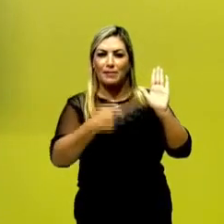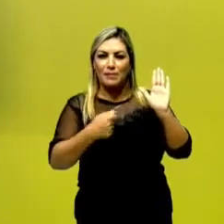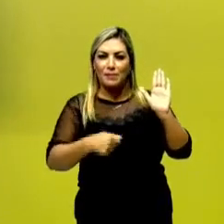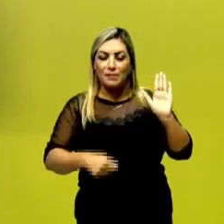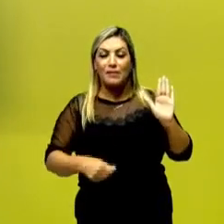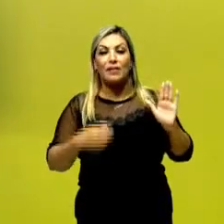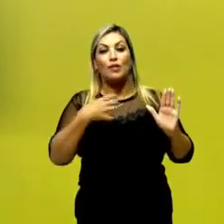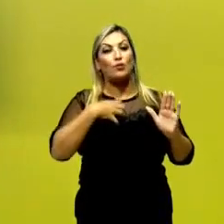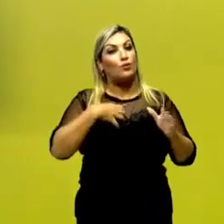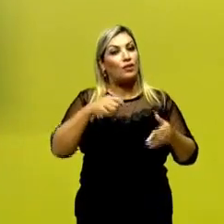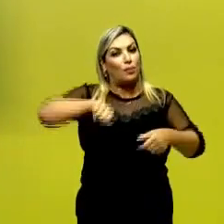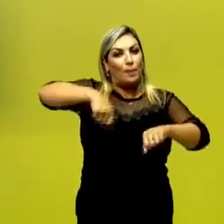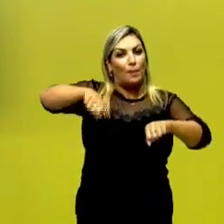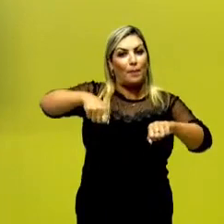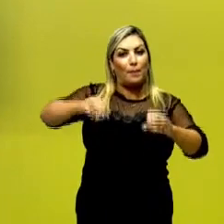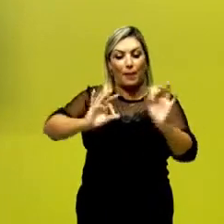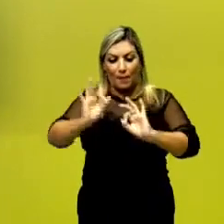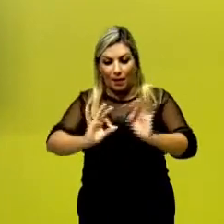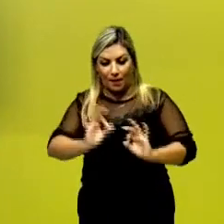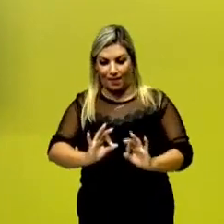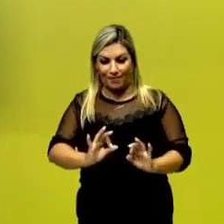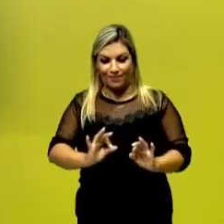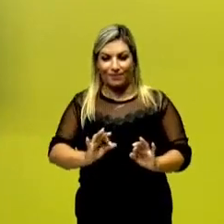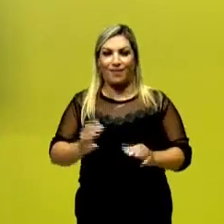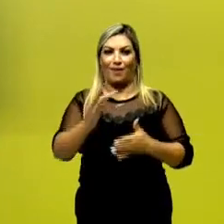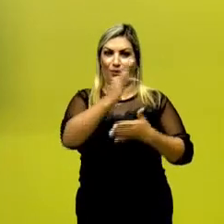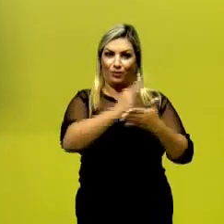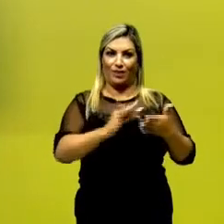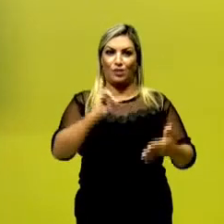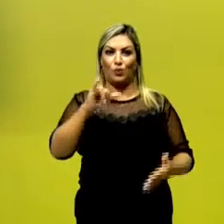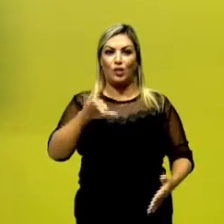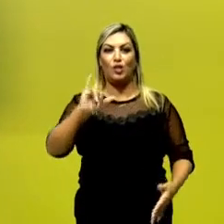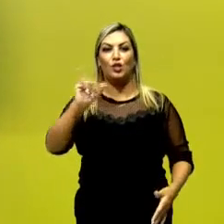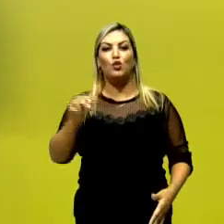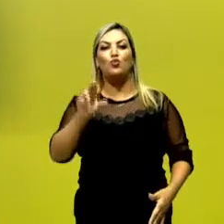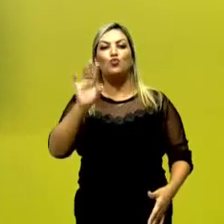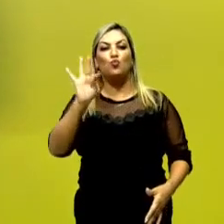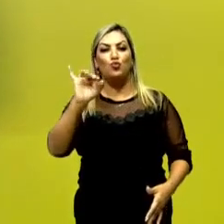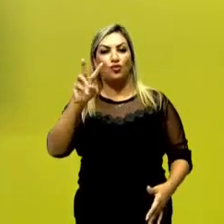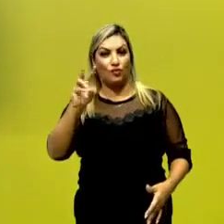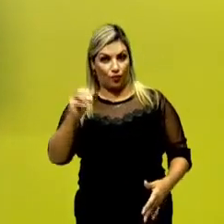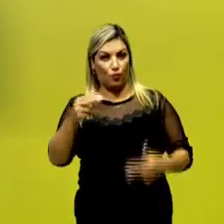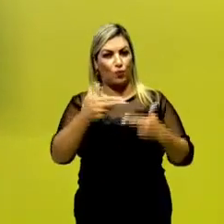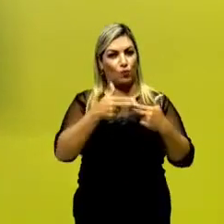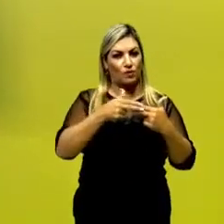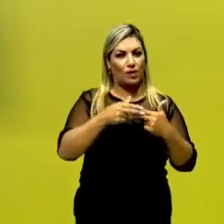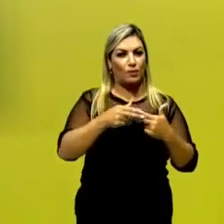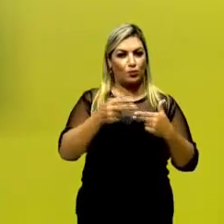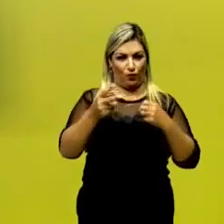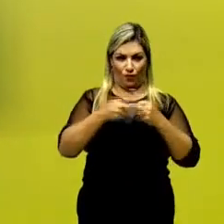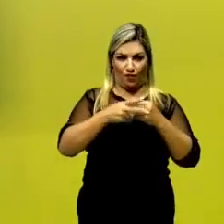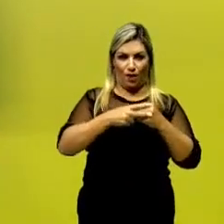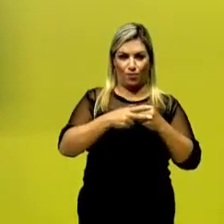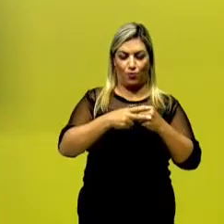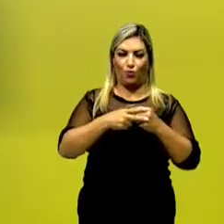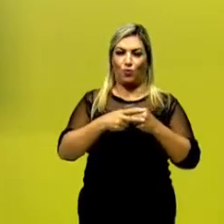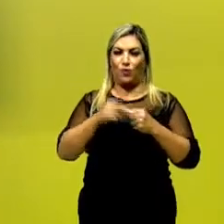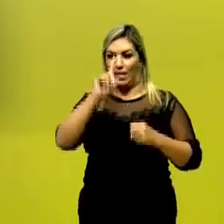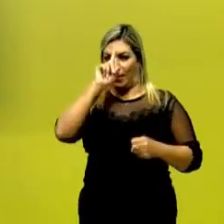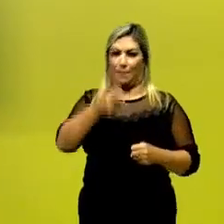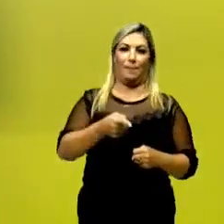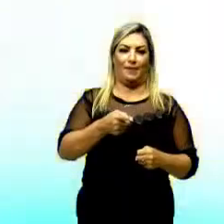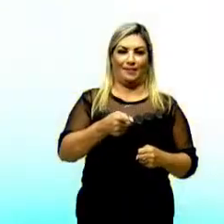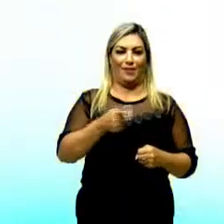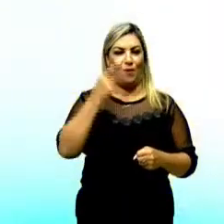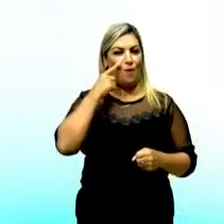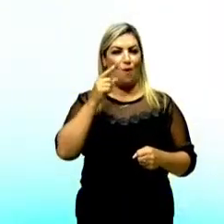e o modo de preparo é o texto injuntivo, aquele que nós usamos, o verbo no imperativo, que dá uma ordem.